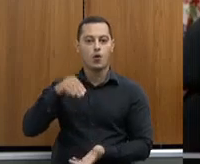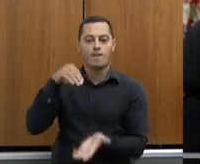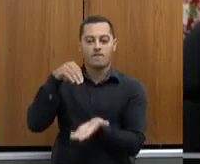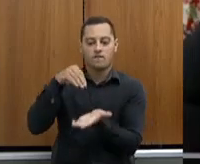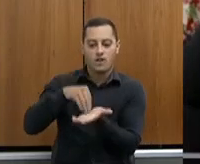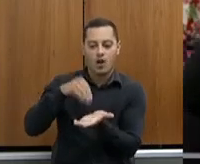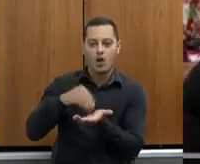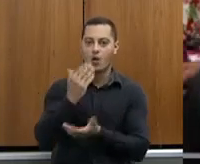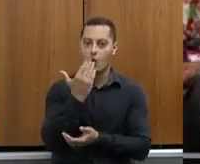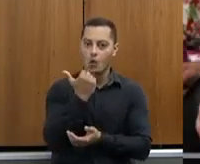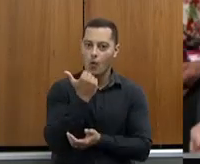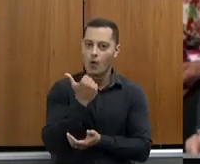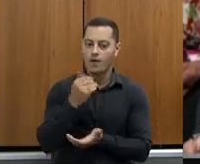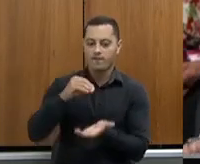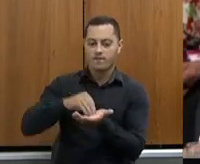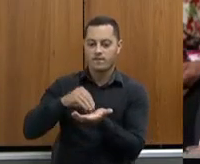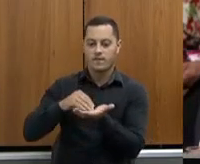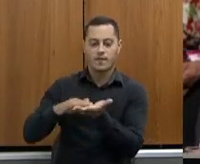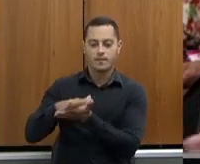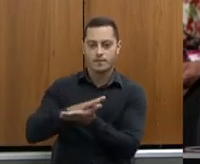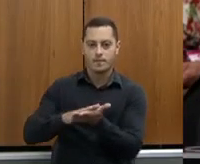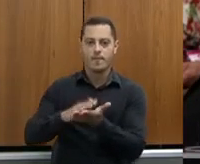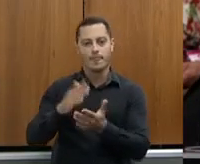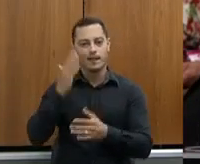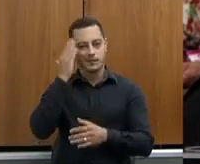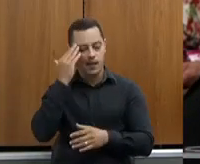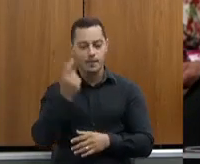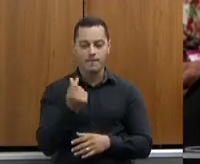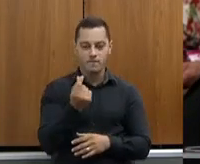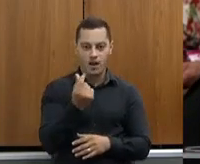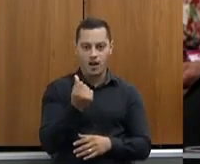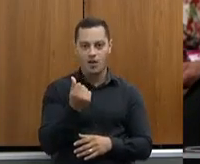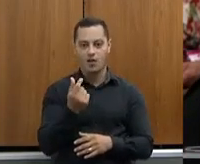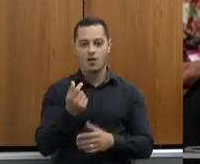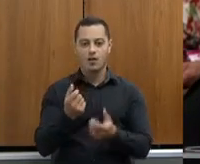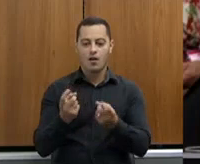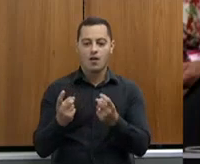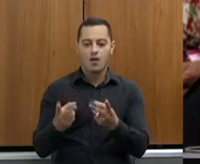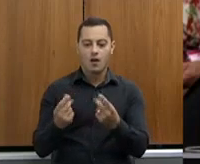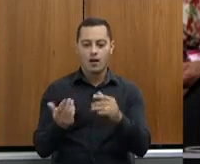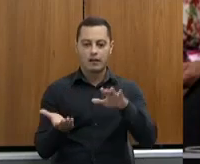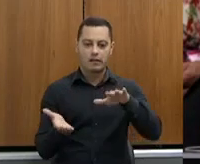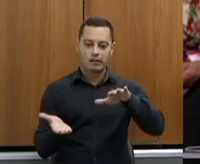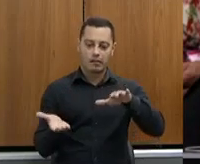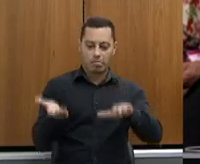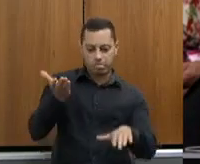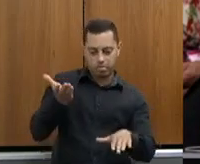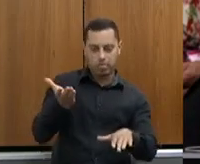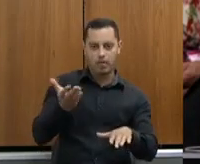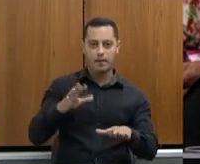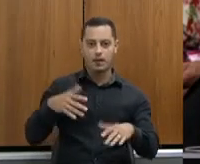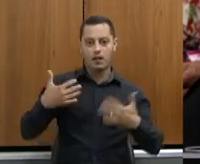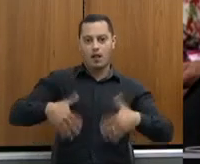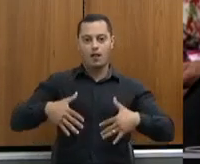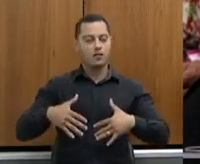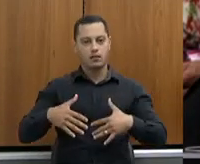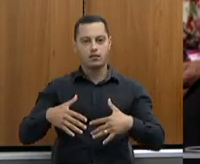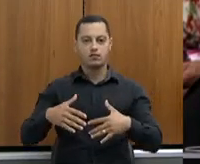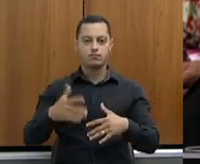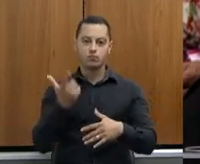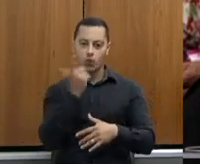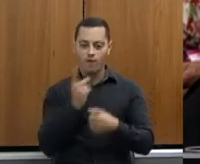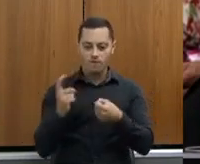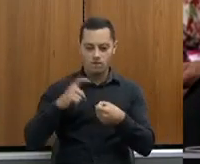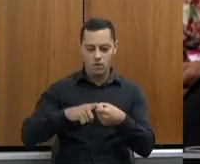faltou alimento, algum desequilíbrio do preço aconteceu, mas não foi nada de absurdo, o mercado se acomodou de novo. Dentro da